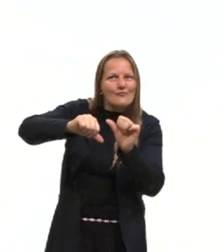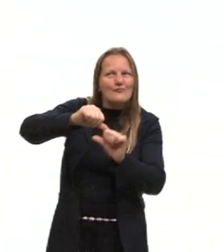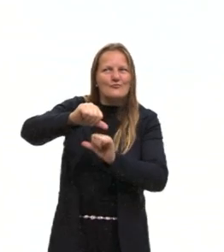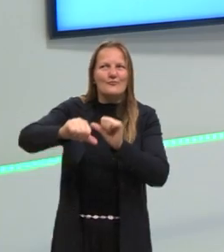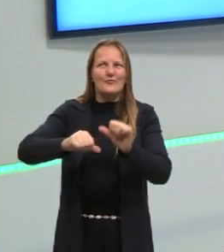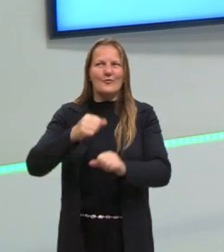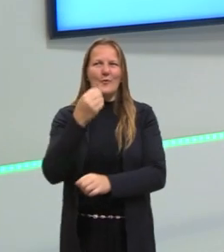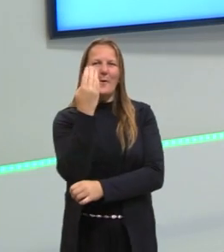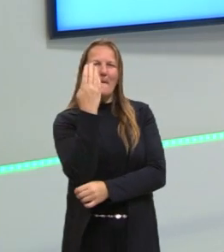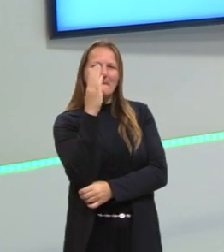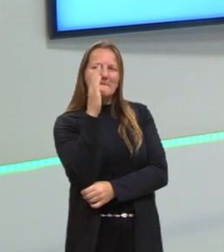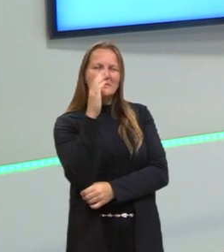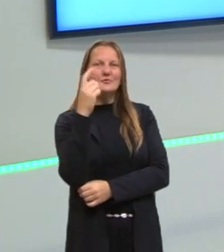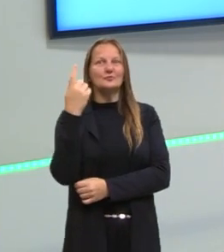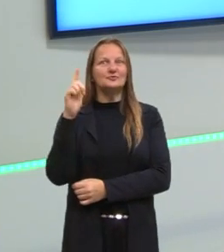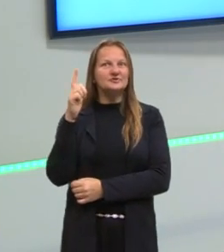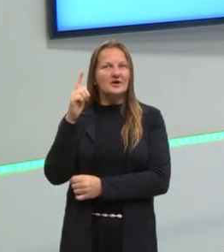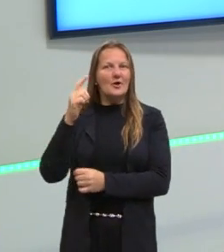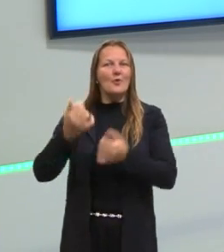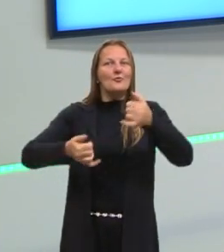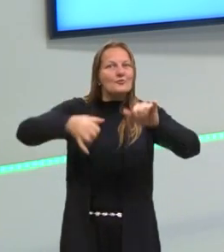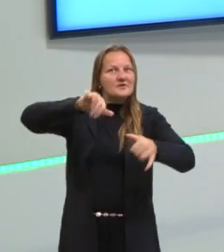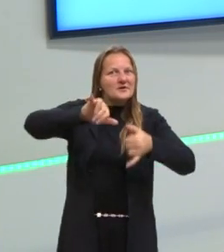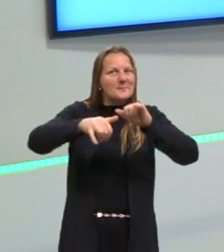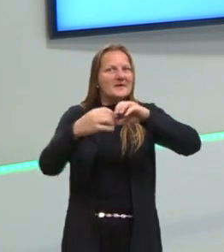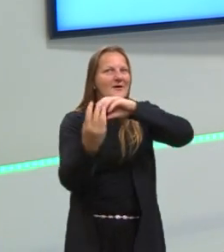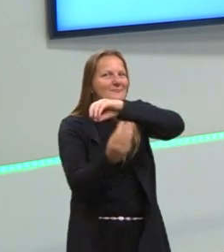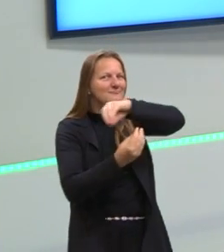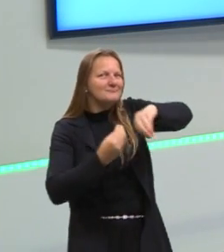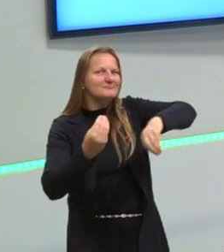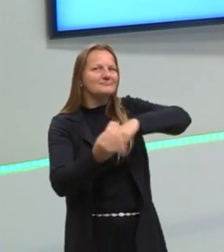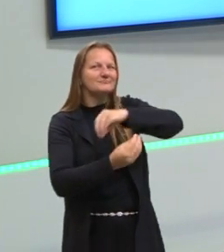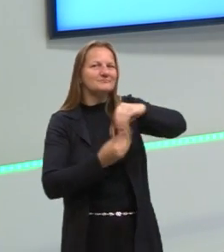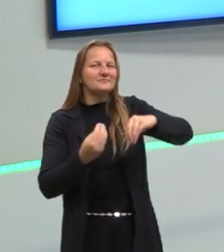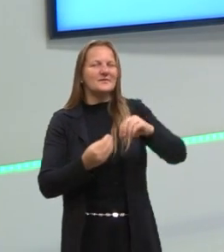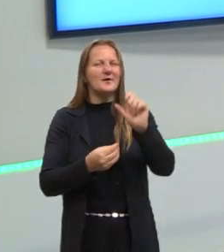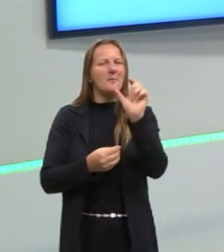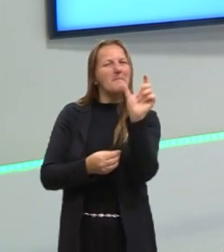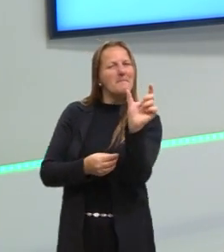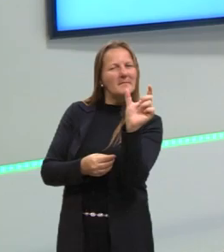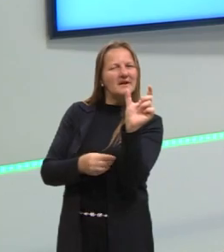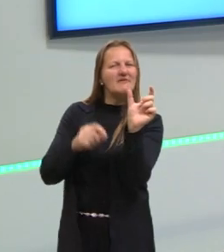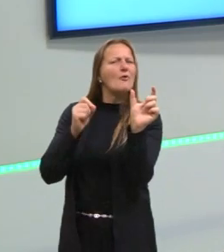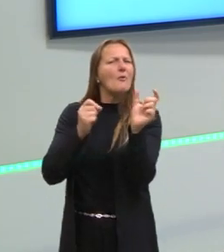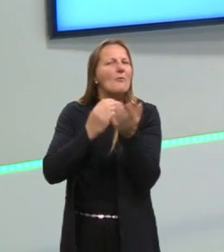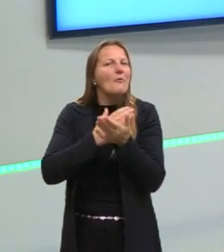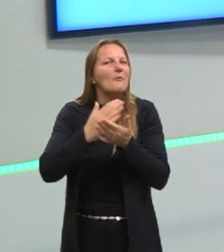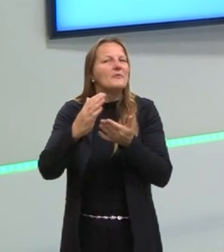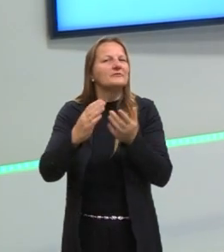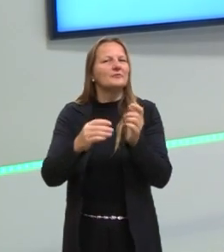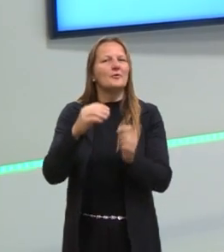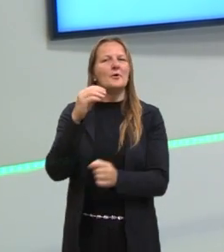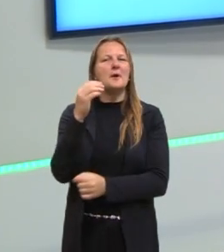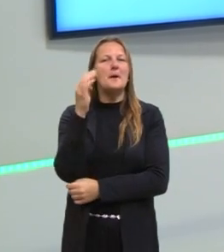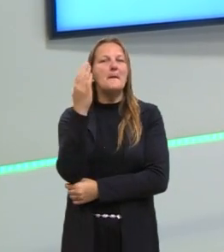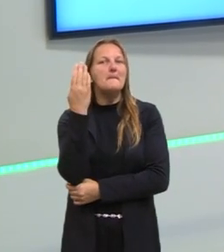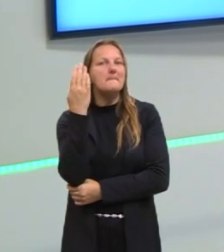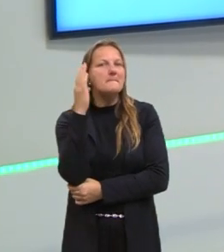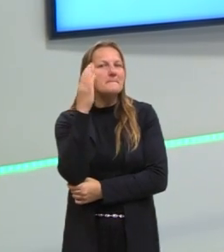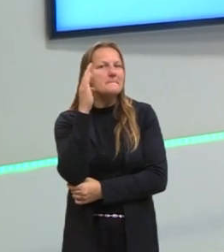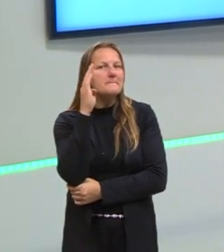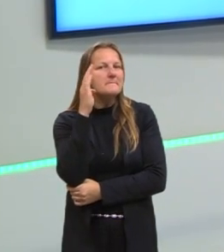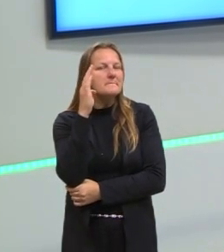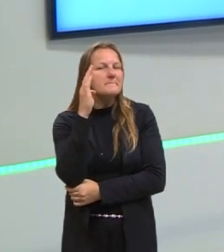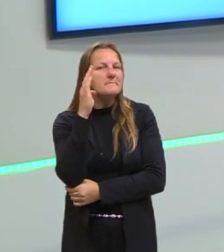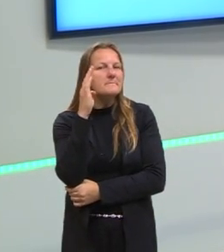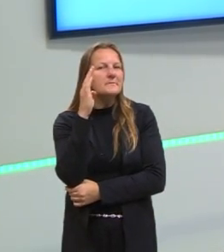ver sobre a biogeoquímica. Da onde que vem essa palavra aqui, né? Biogeoquímico. Então, bio